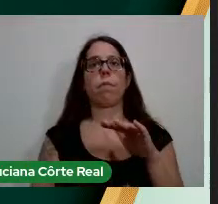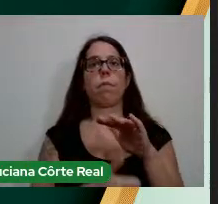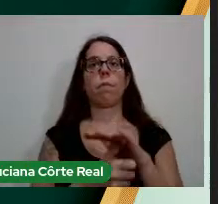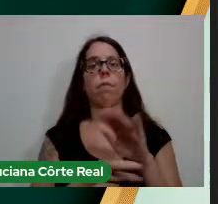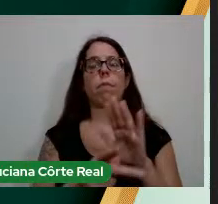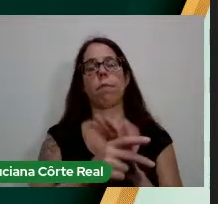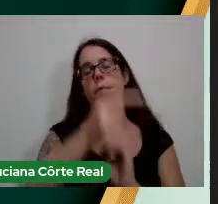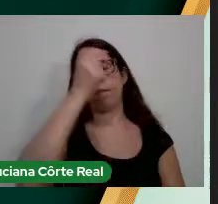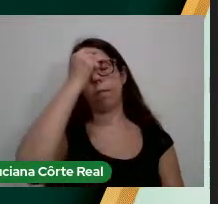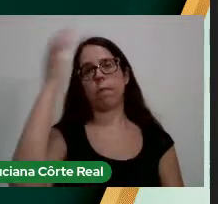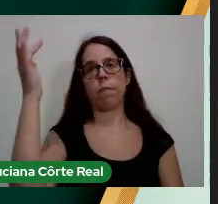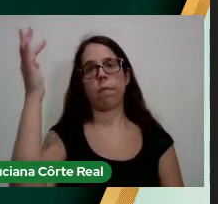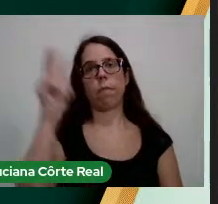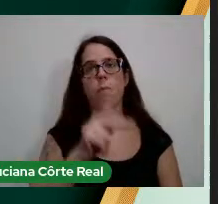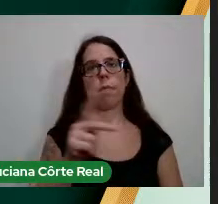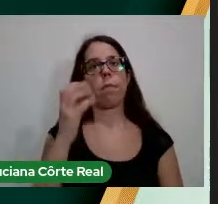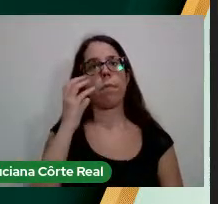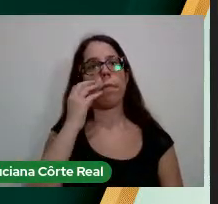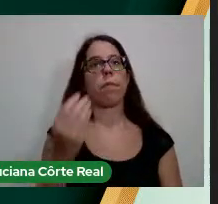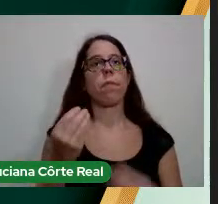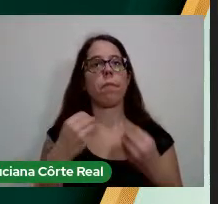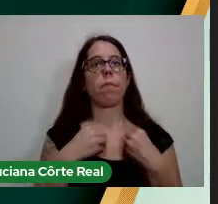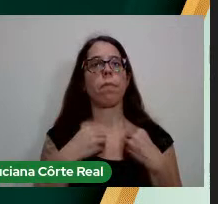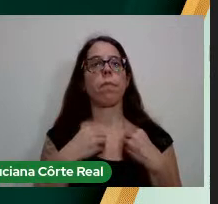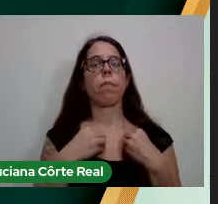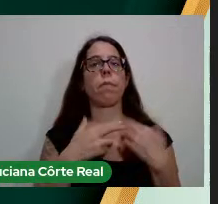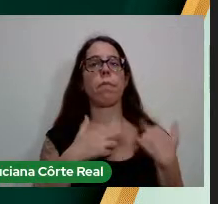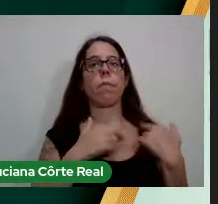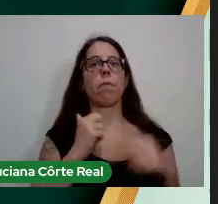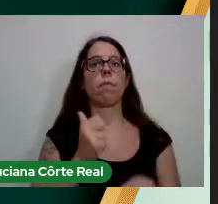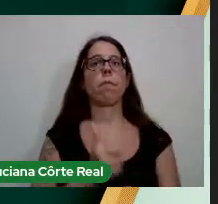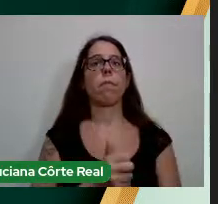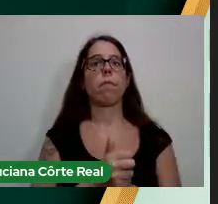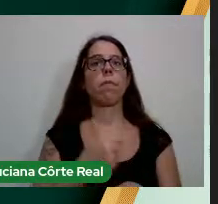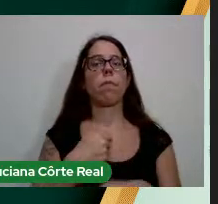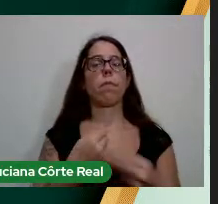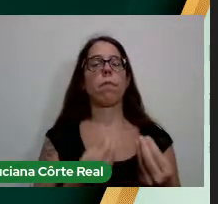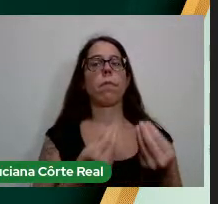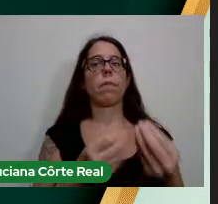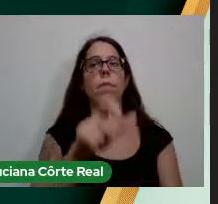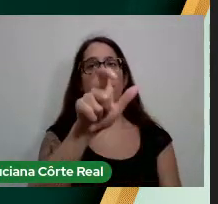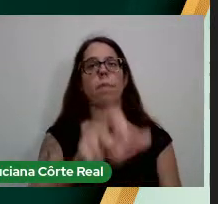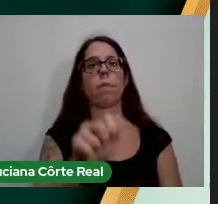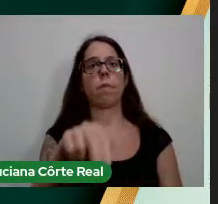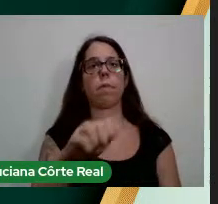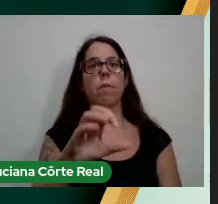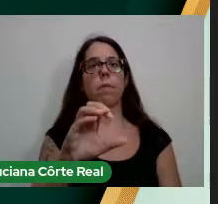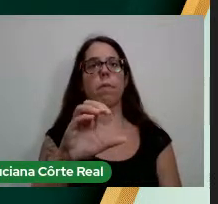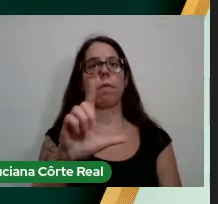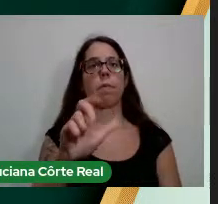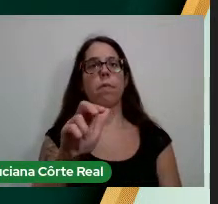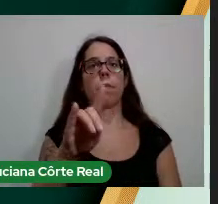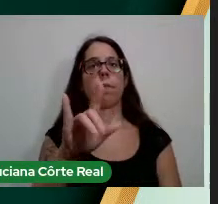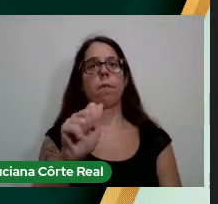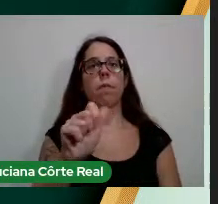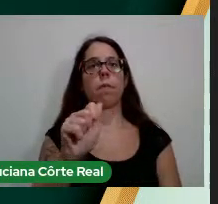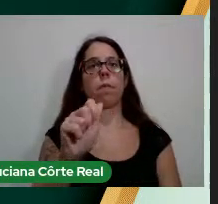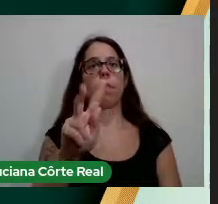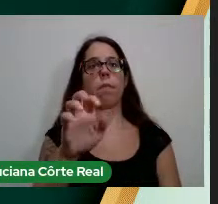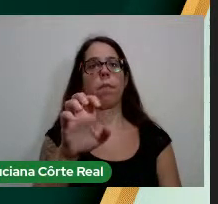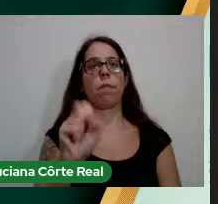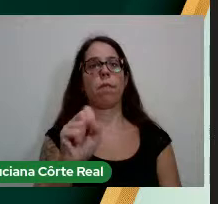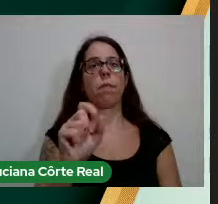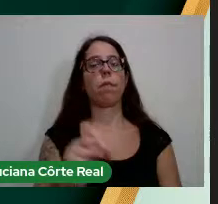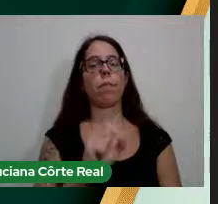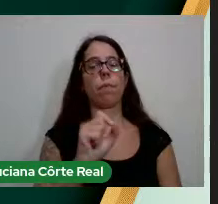Federal do Pampa Professor Roberlaine Ribeiro Jorge Confiro a Ana Cláudia Alves da Silveira Barreto